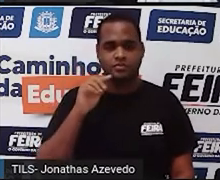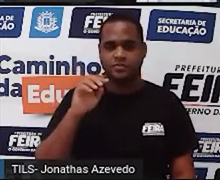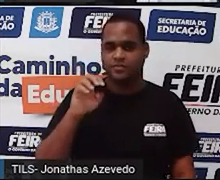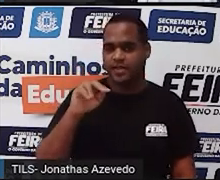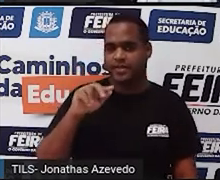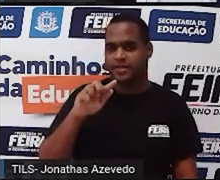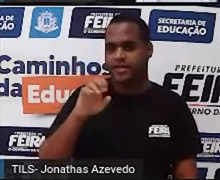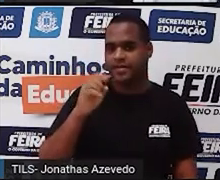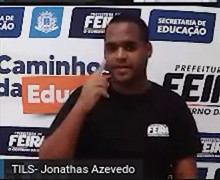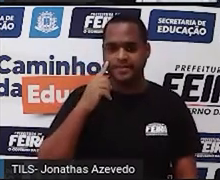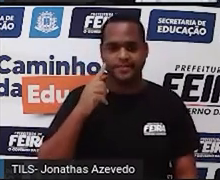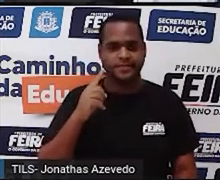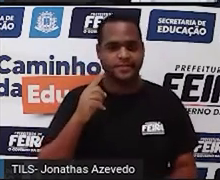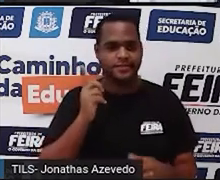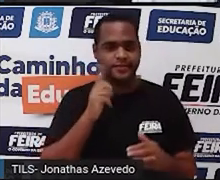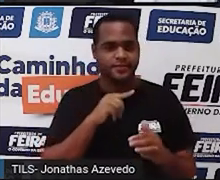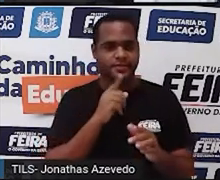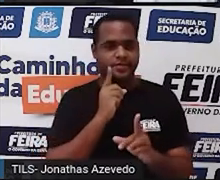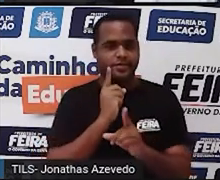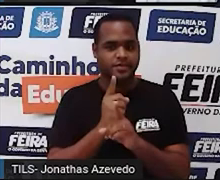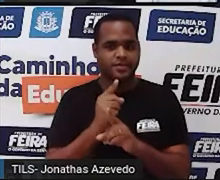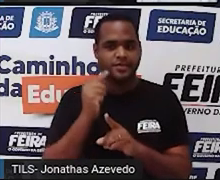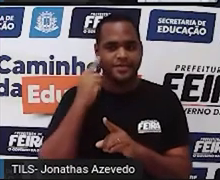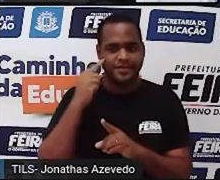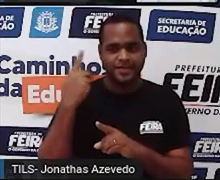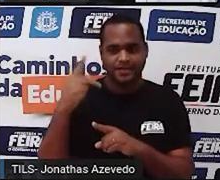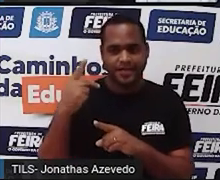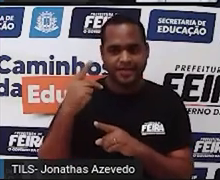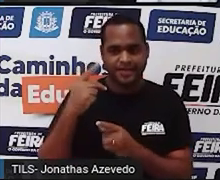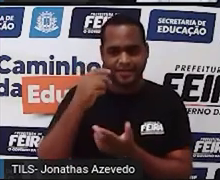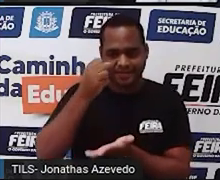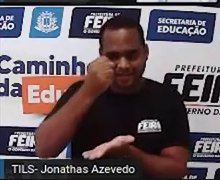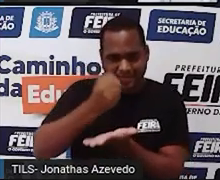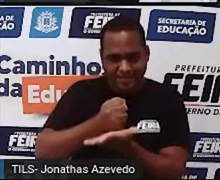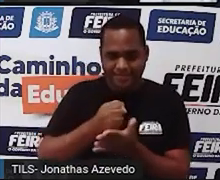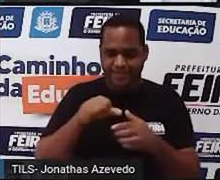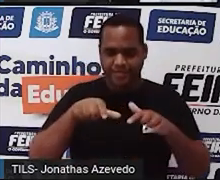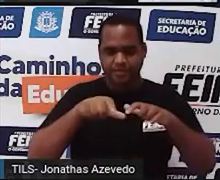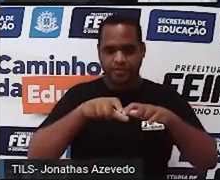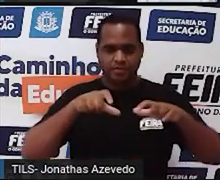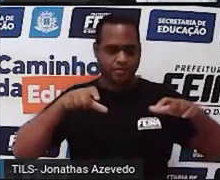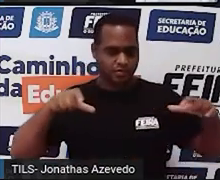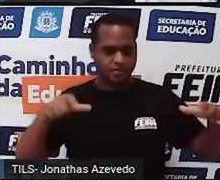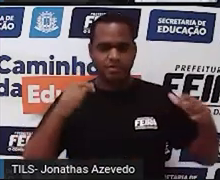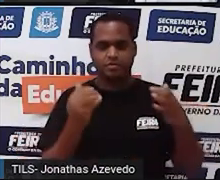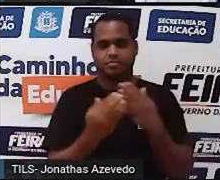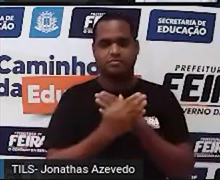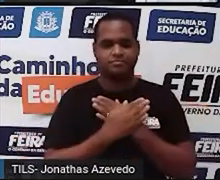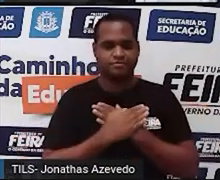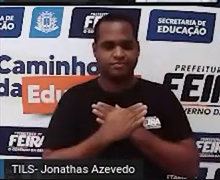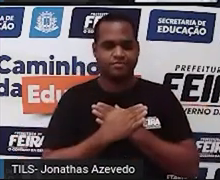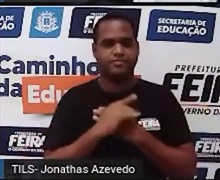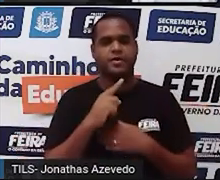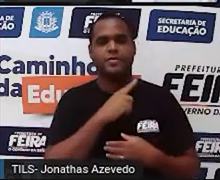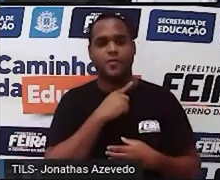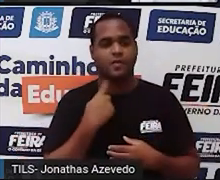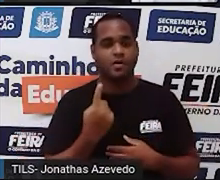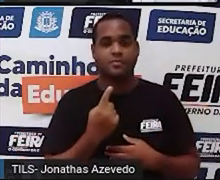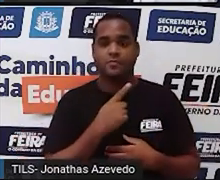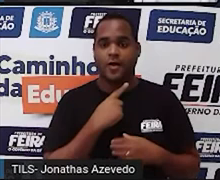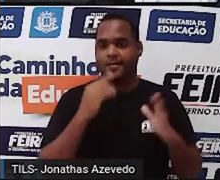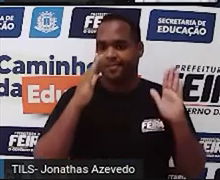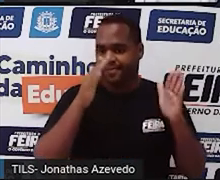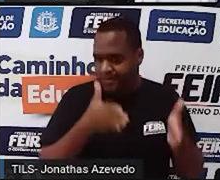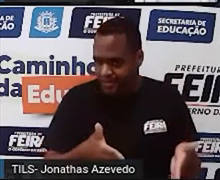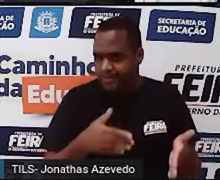foi escrito no seu túmulo. Pois é, né? Ele faleceu, ele foi enterrado,